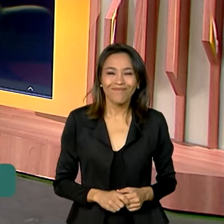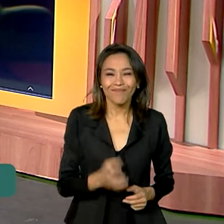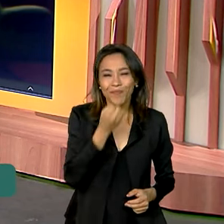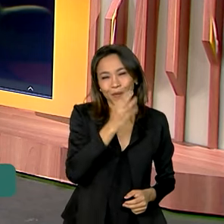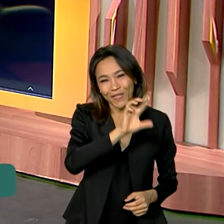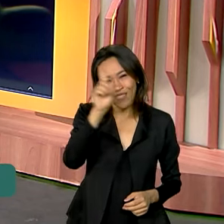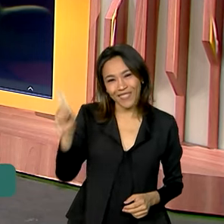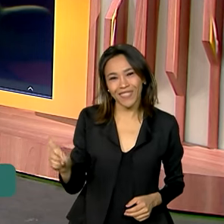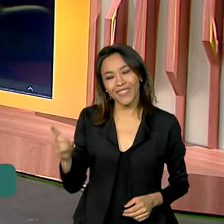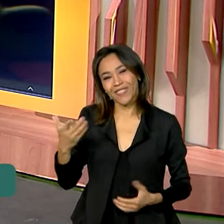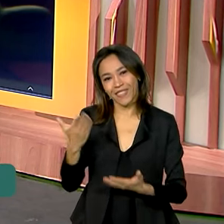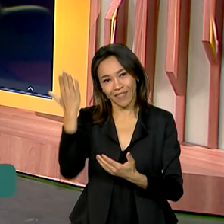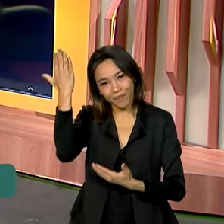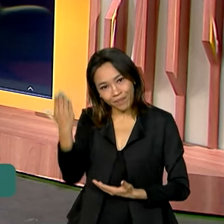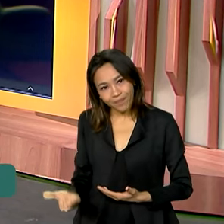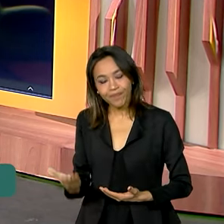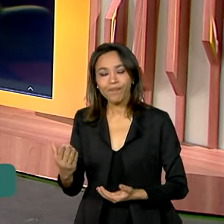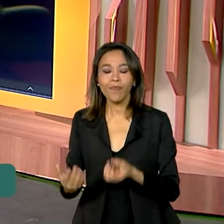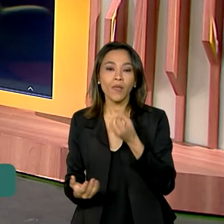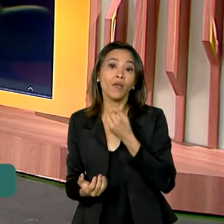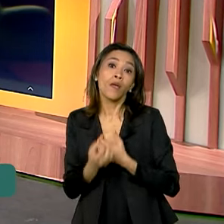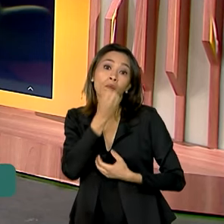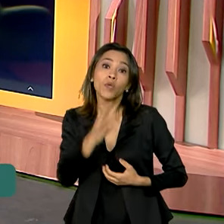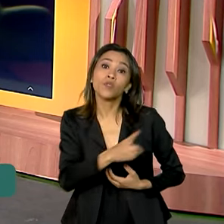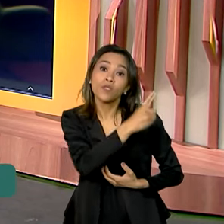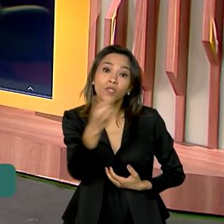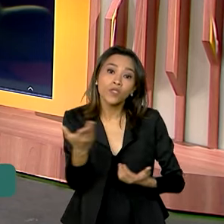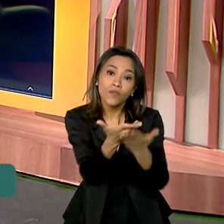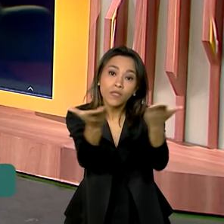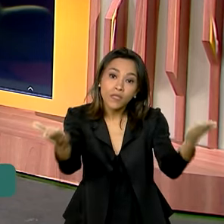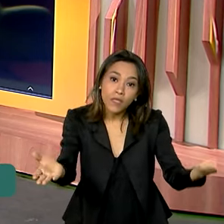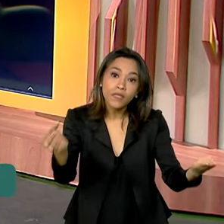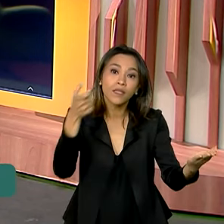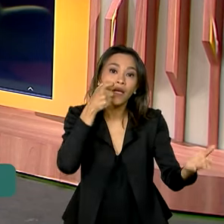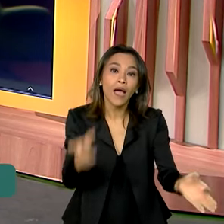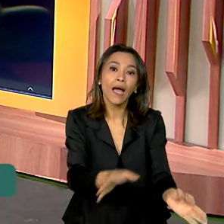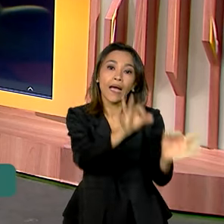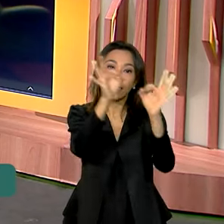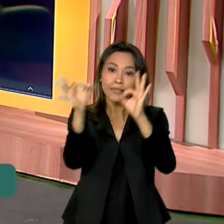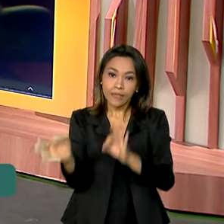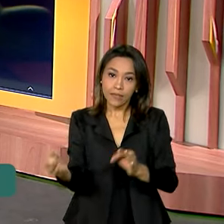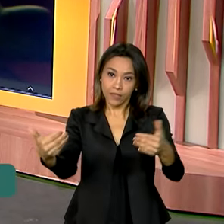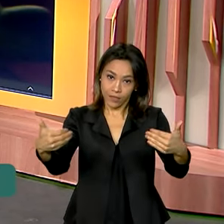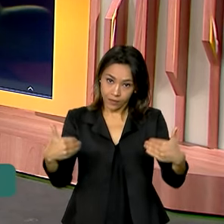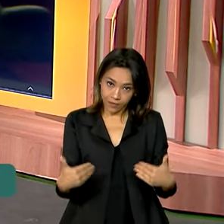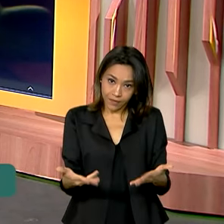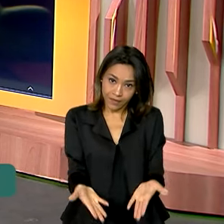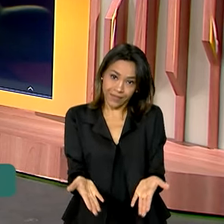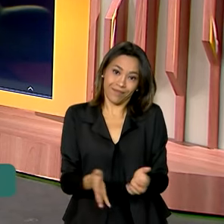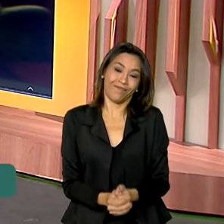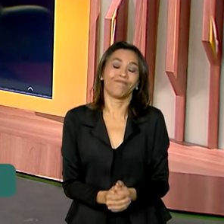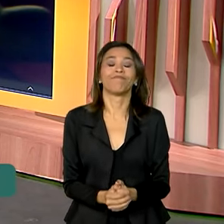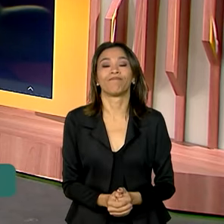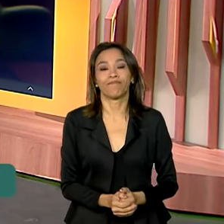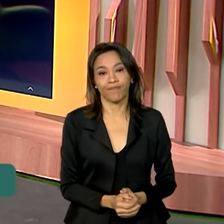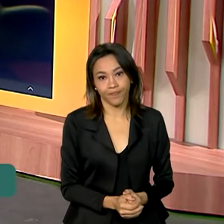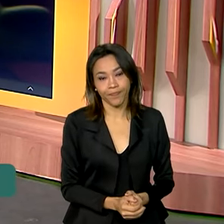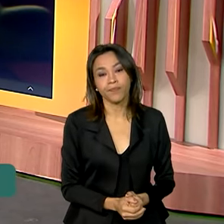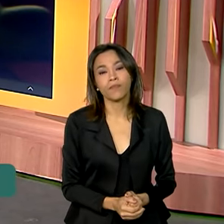Aleda. Bom dia a todos que acompanham o telejornal Brasil em Dia.